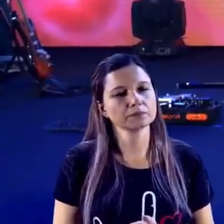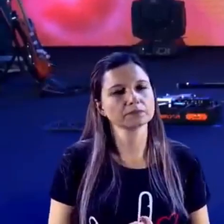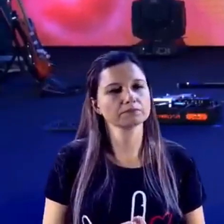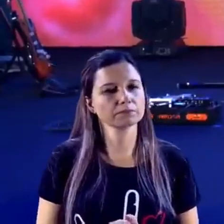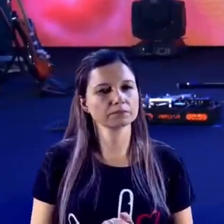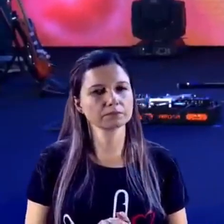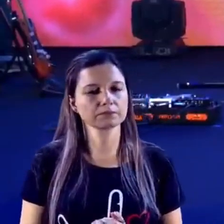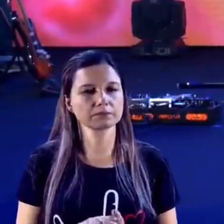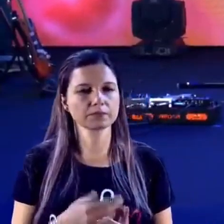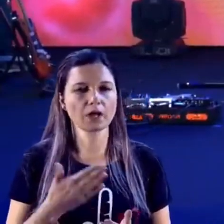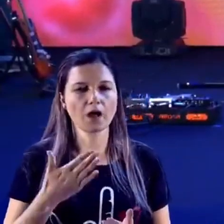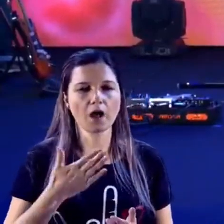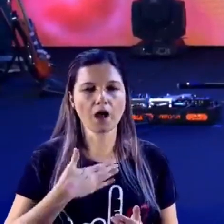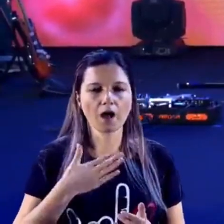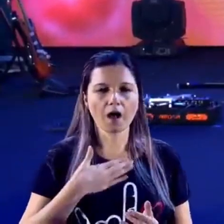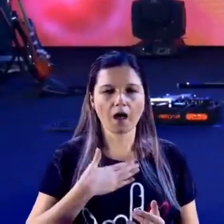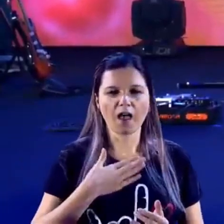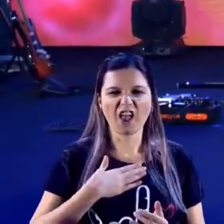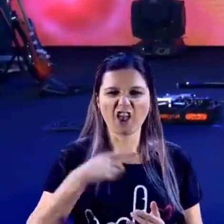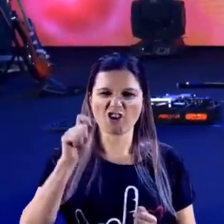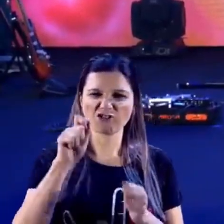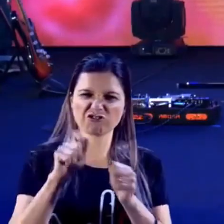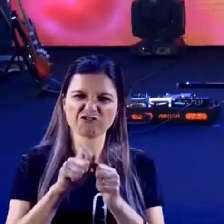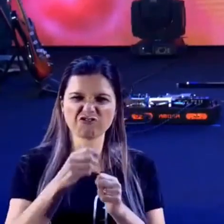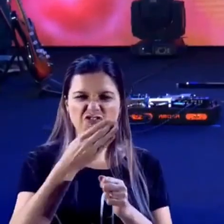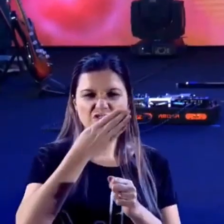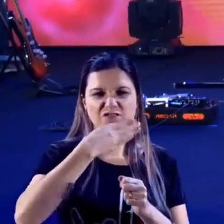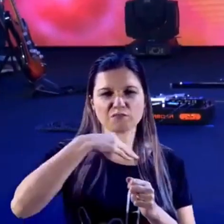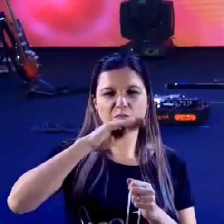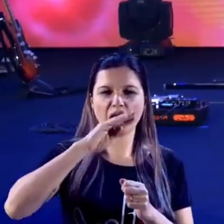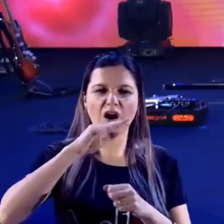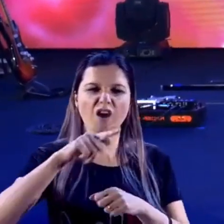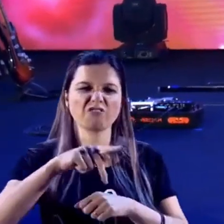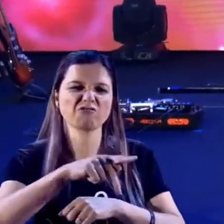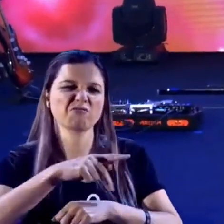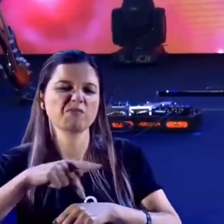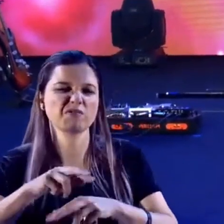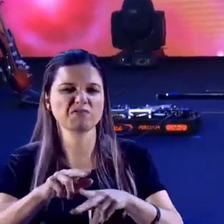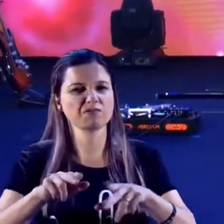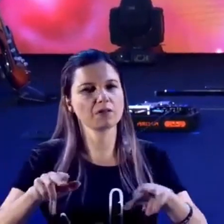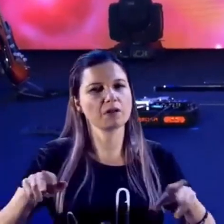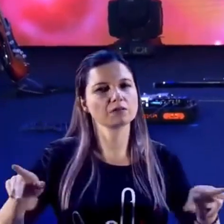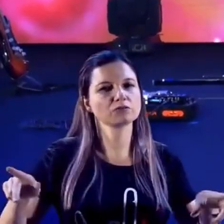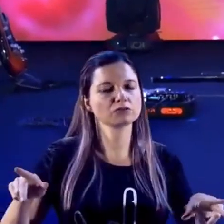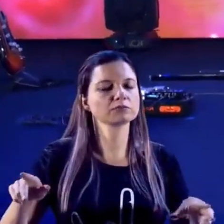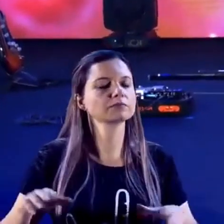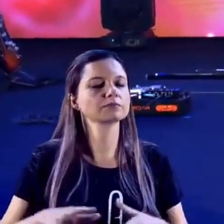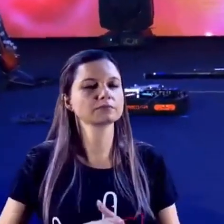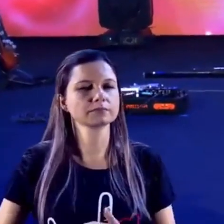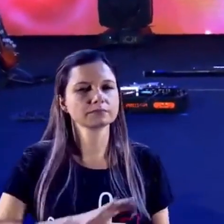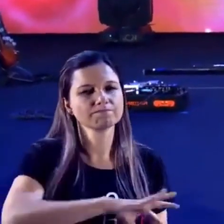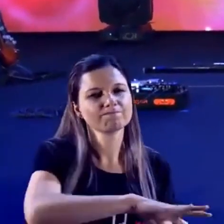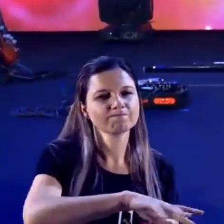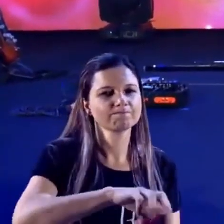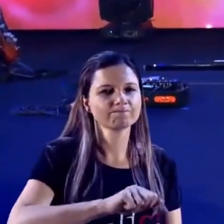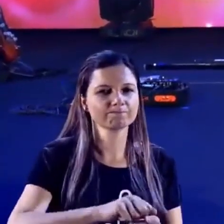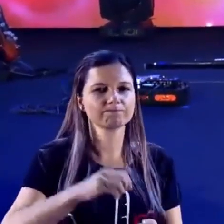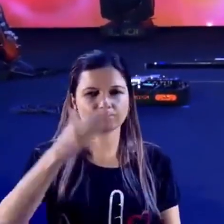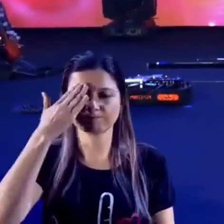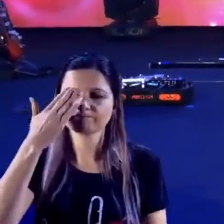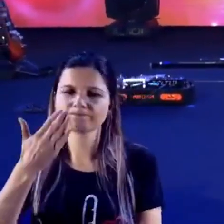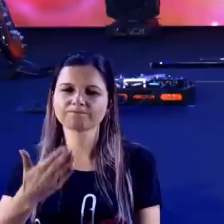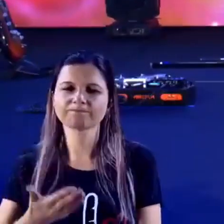Eu constituí pai de muitas ações, ele é o nosso pai, aos olhos de Deus, em que creu,